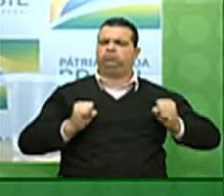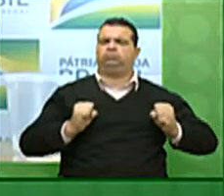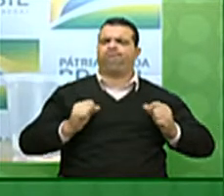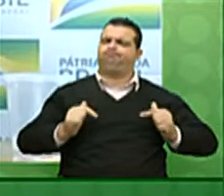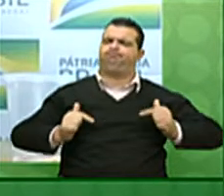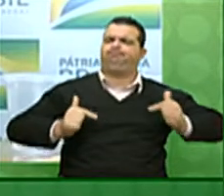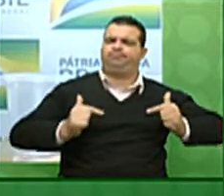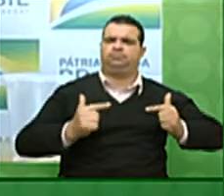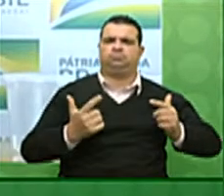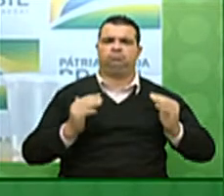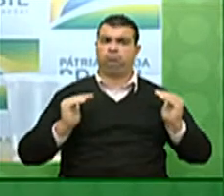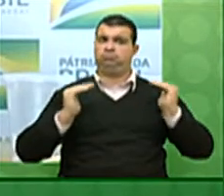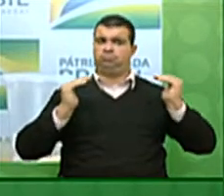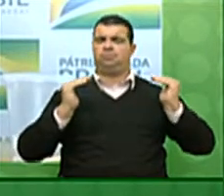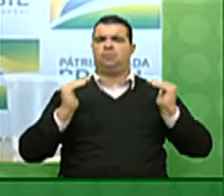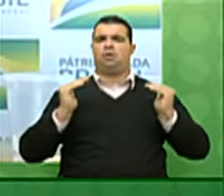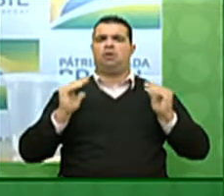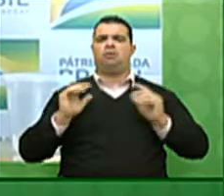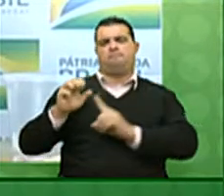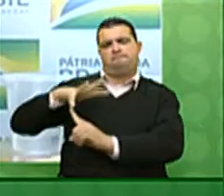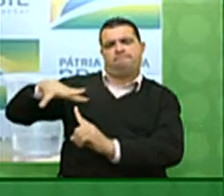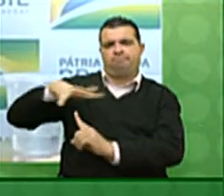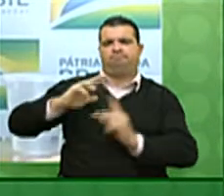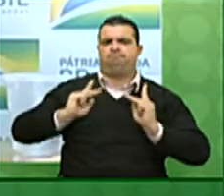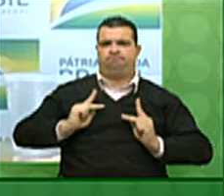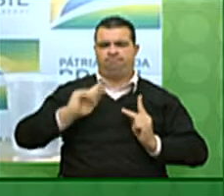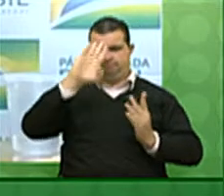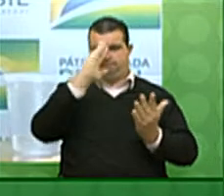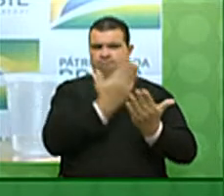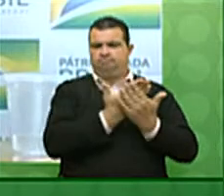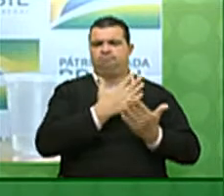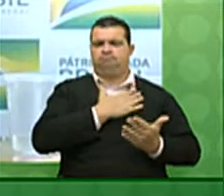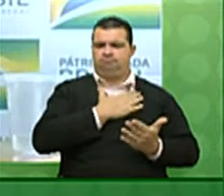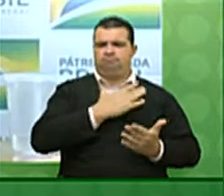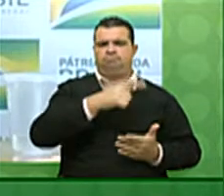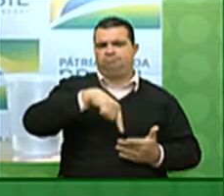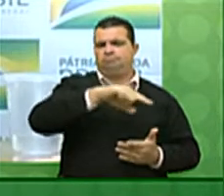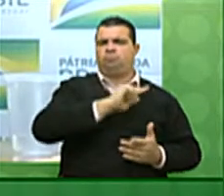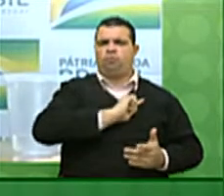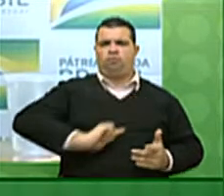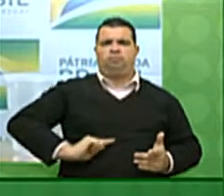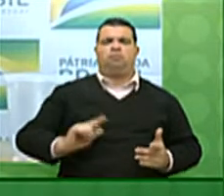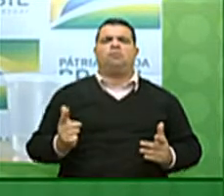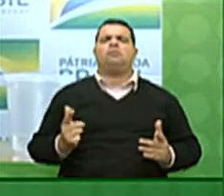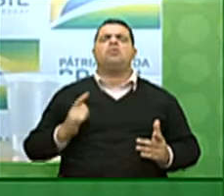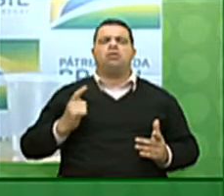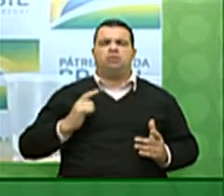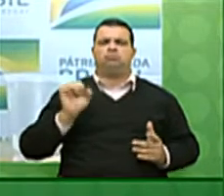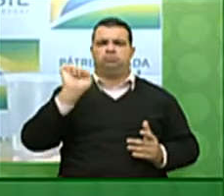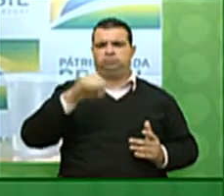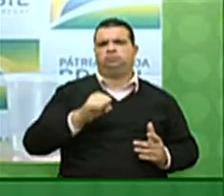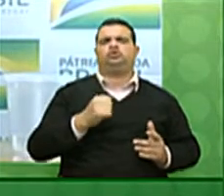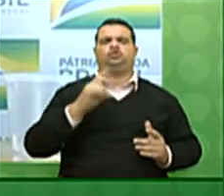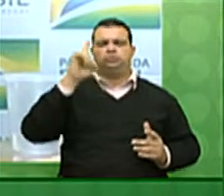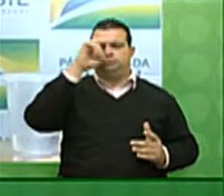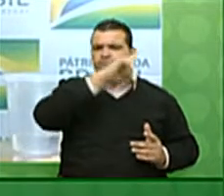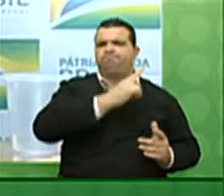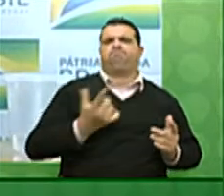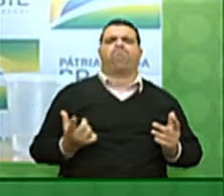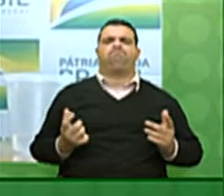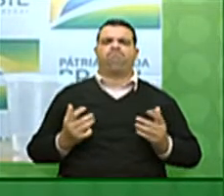honrar a confiança que a sociedade nos depositou. E, apesar das dificuldades inerentes à